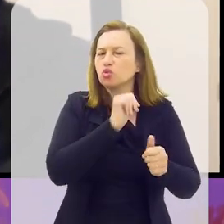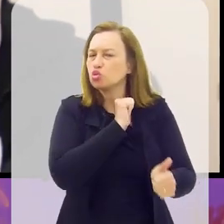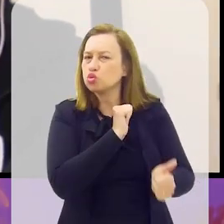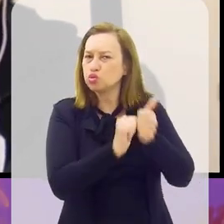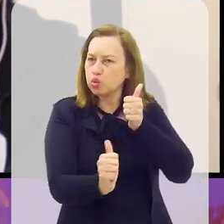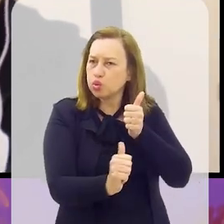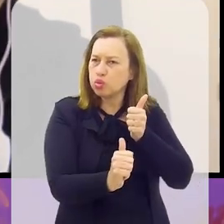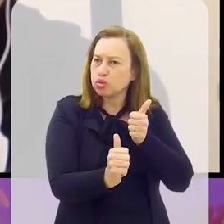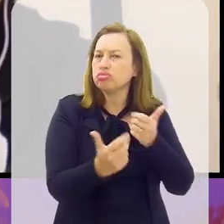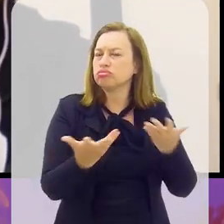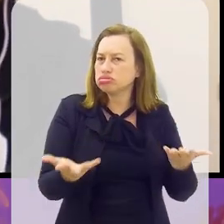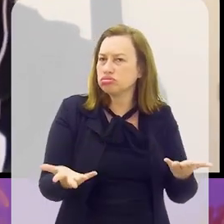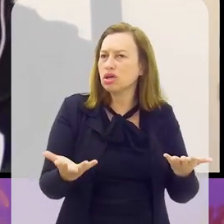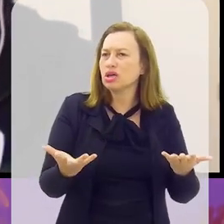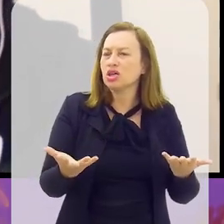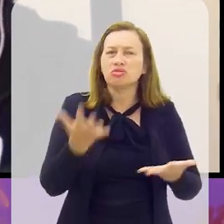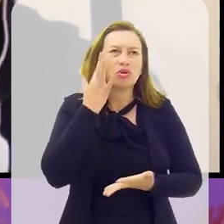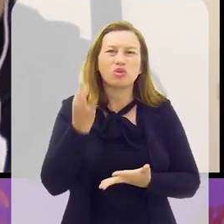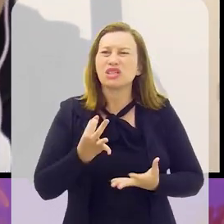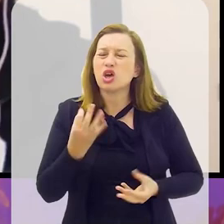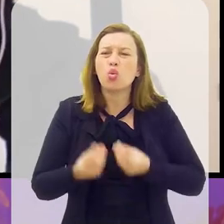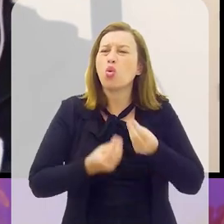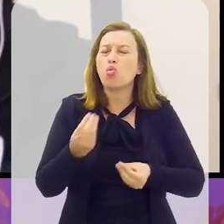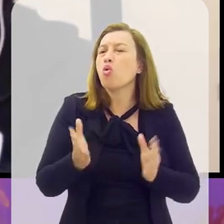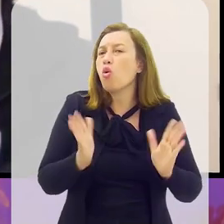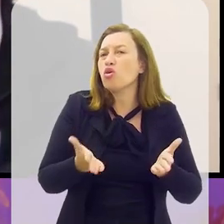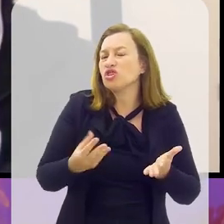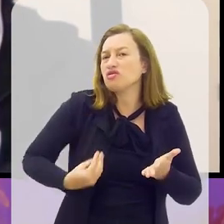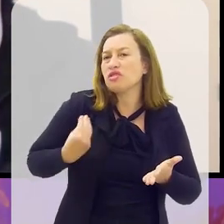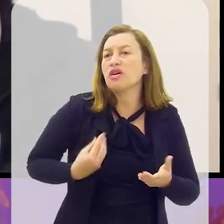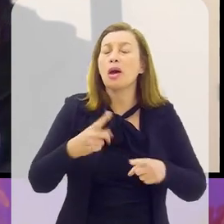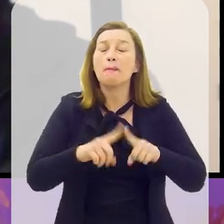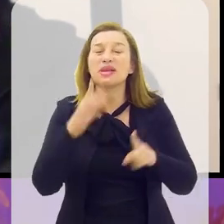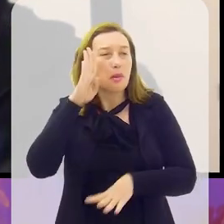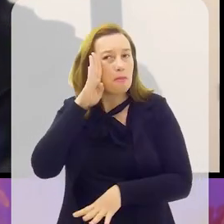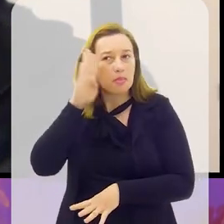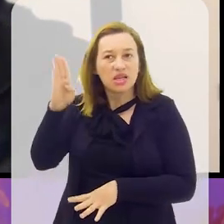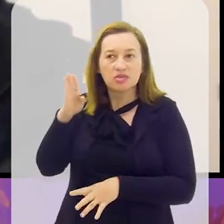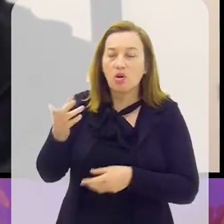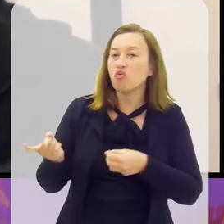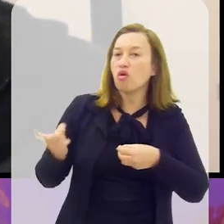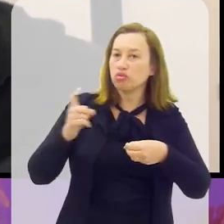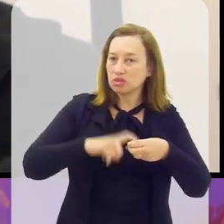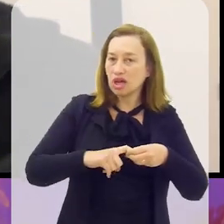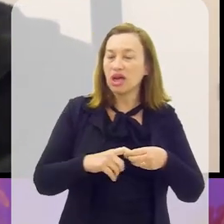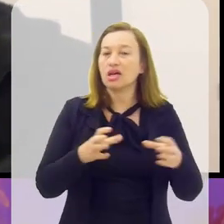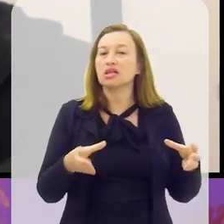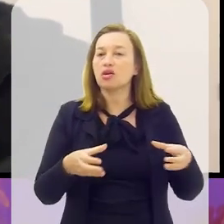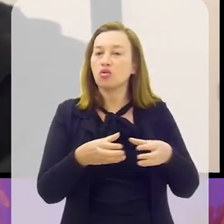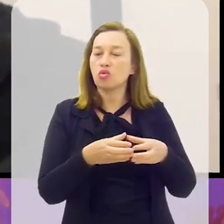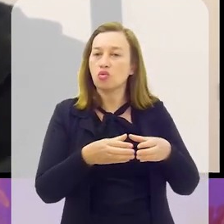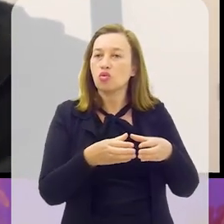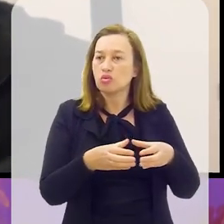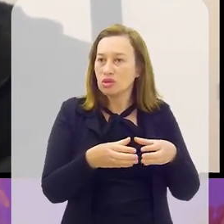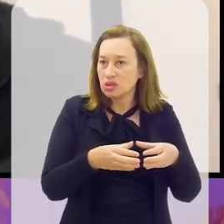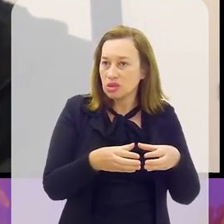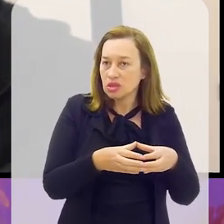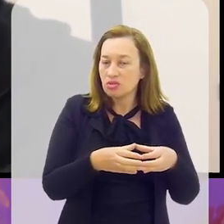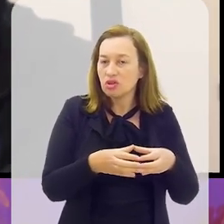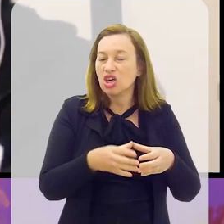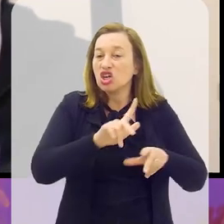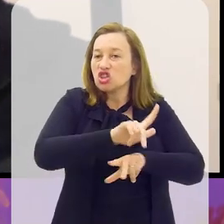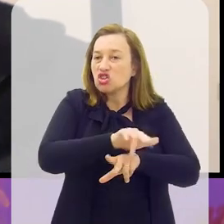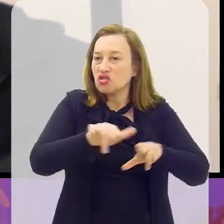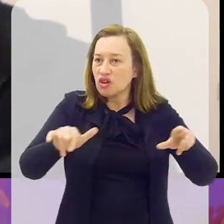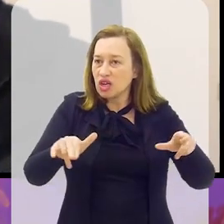Esporte. Acho que é, não sei como está isso hoje em dia, mas acho que é fundamental reativar essa comissão, trazer